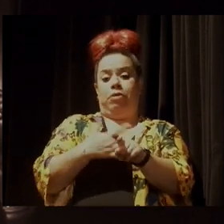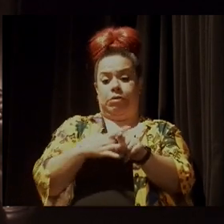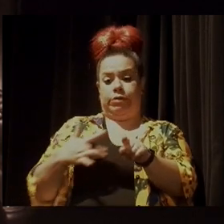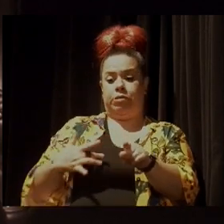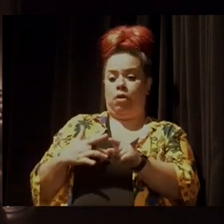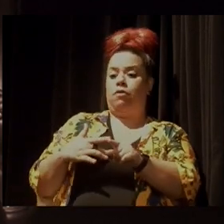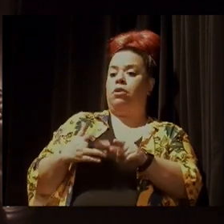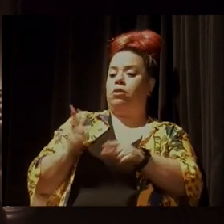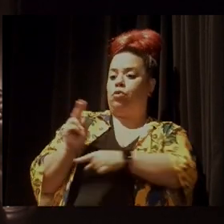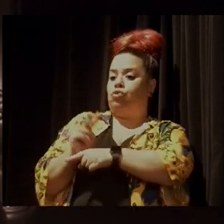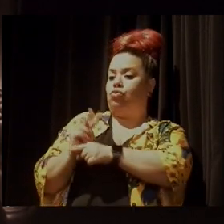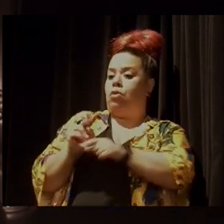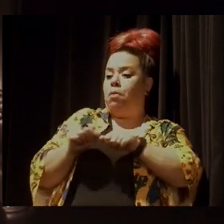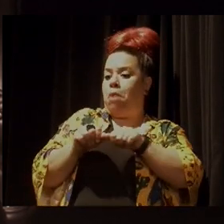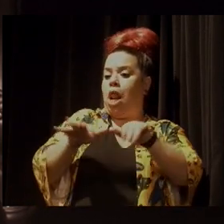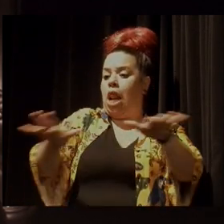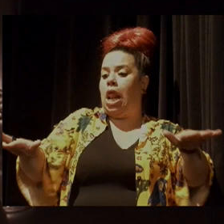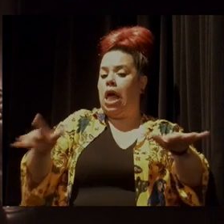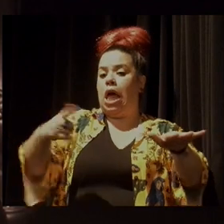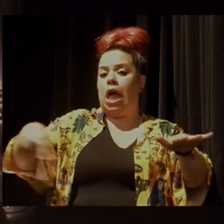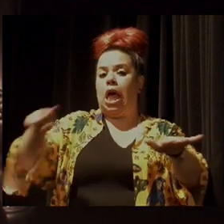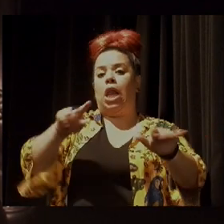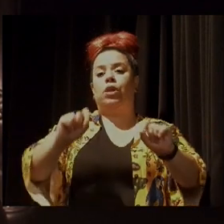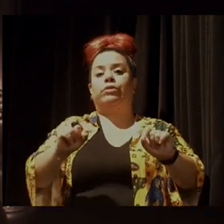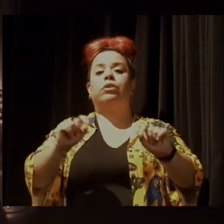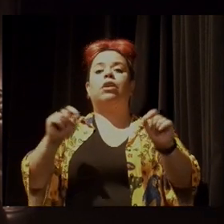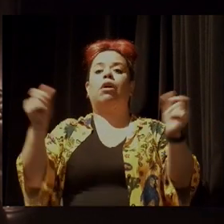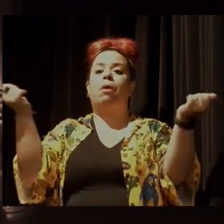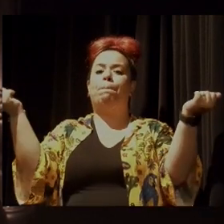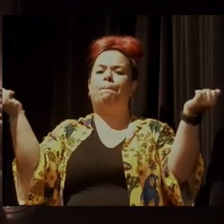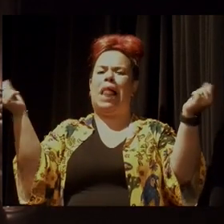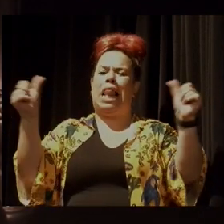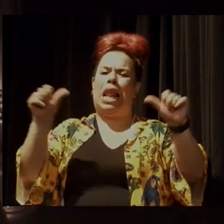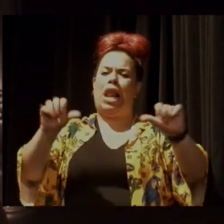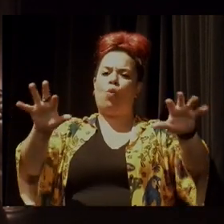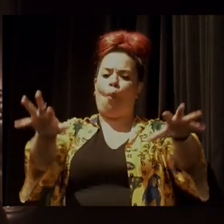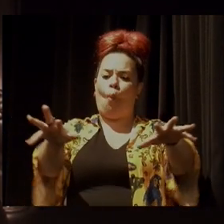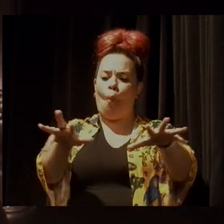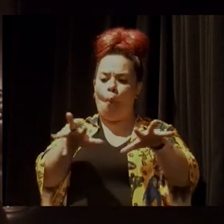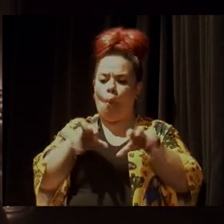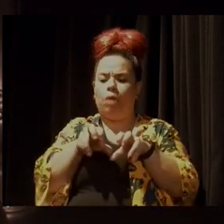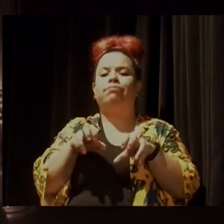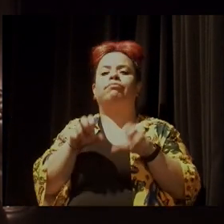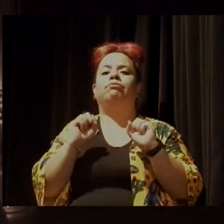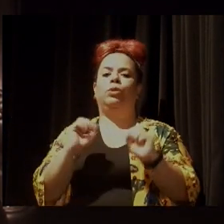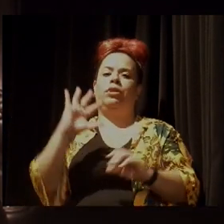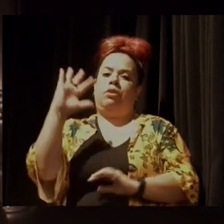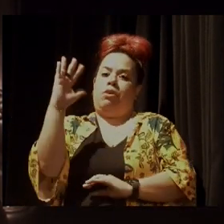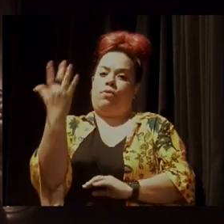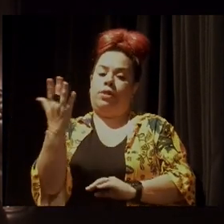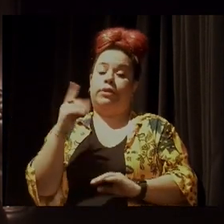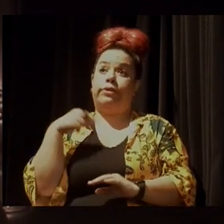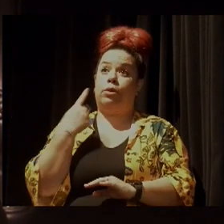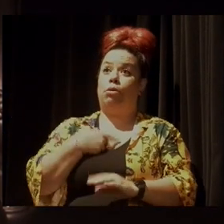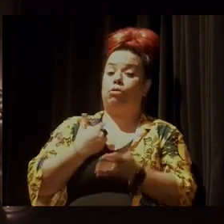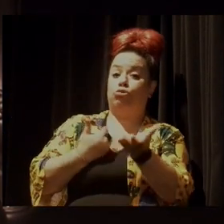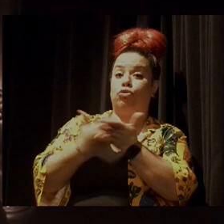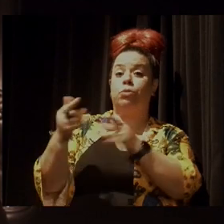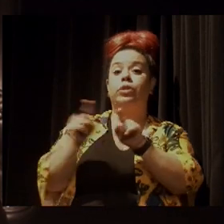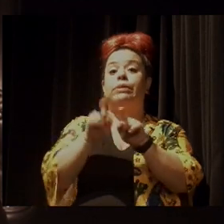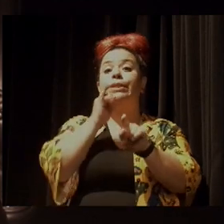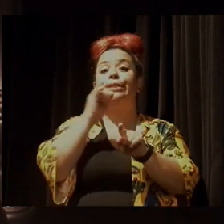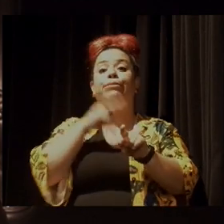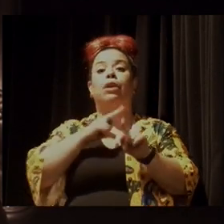territórios indígenas e extrativistas estaria fadada ao fracasso. E aí começamos uma grande campanha de mobilização, inclusive